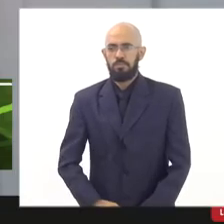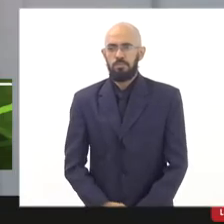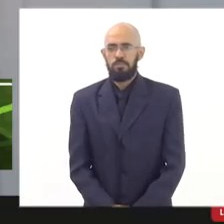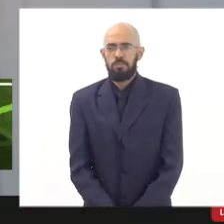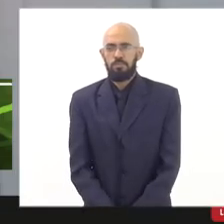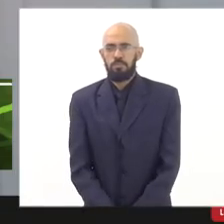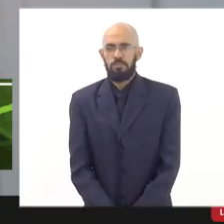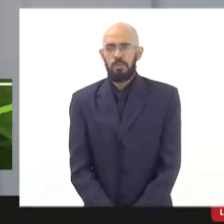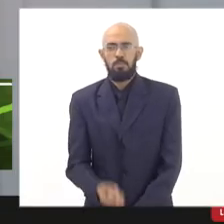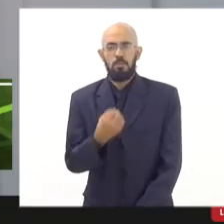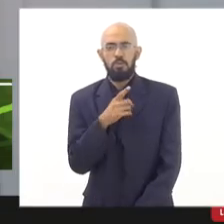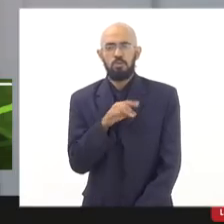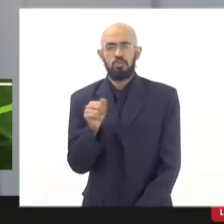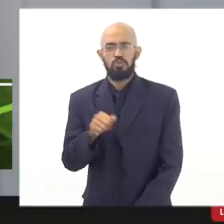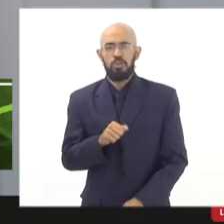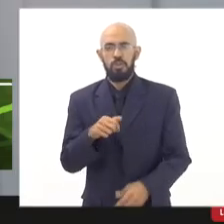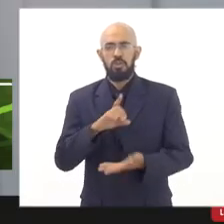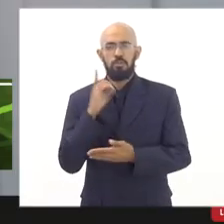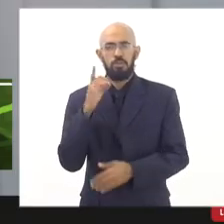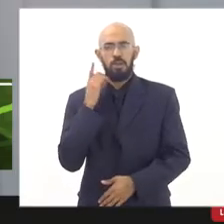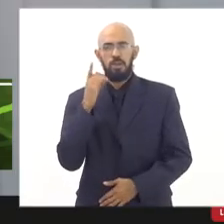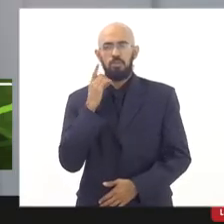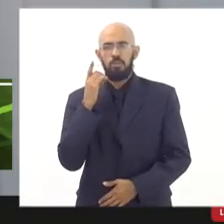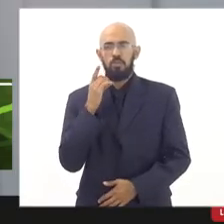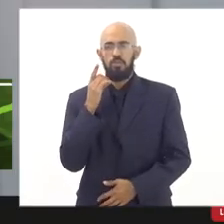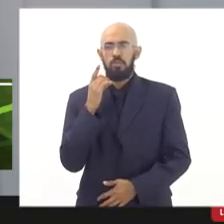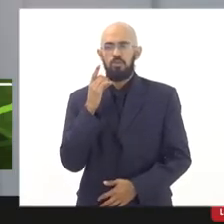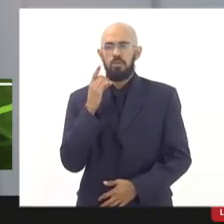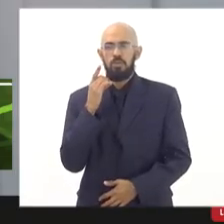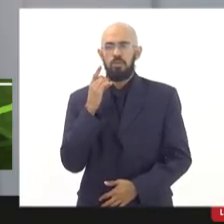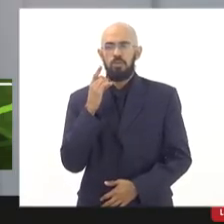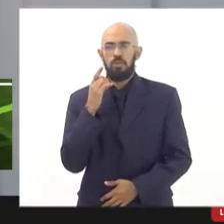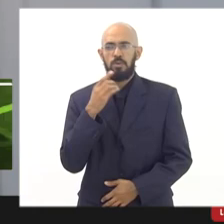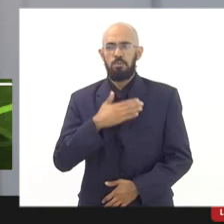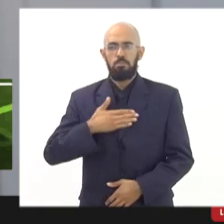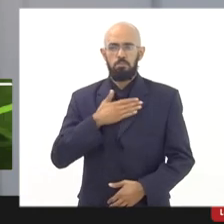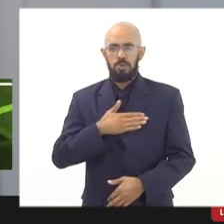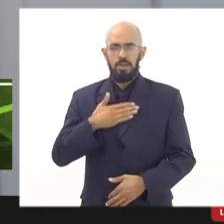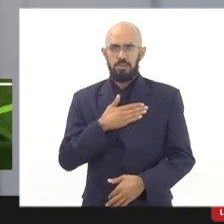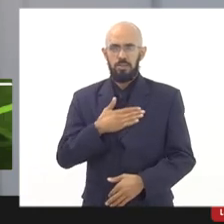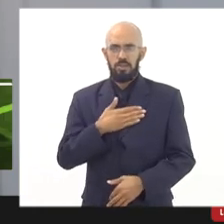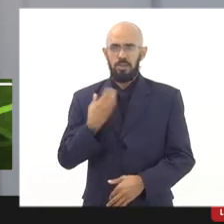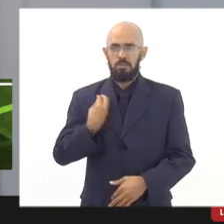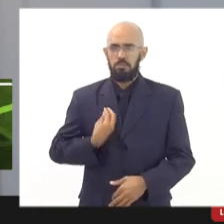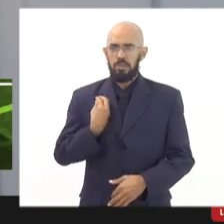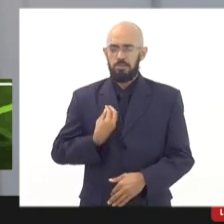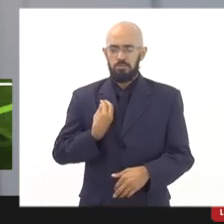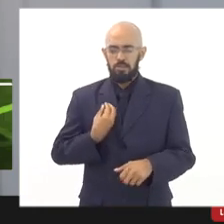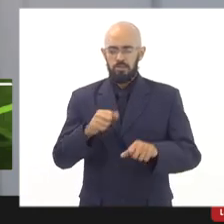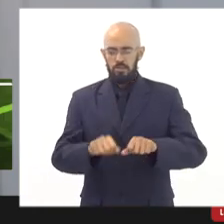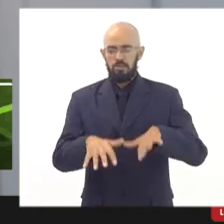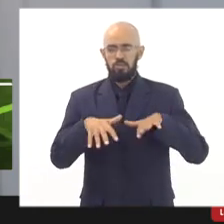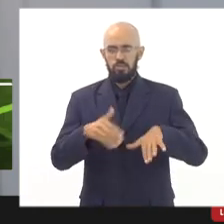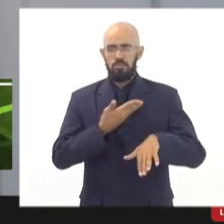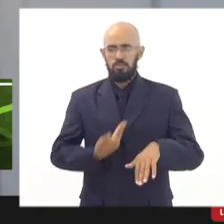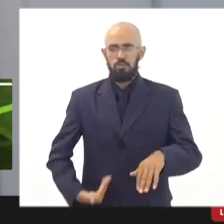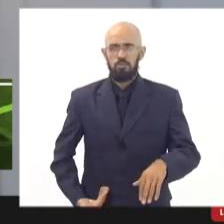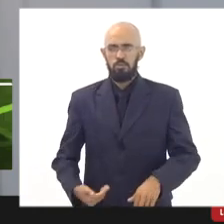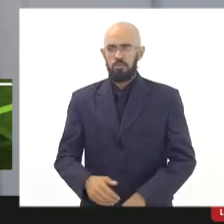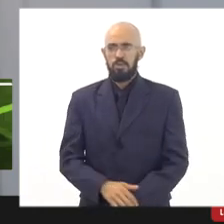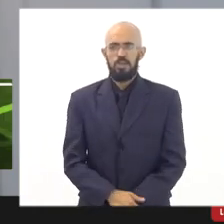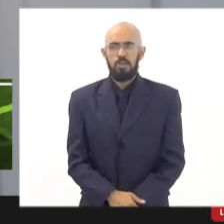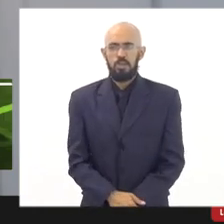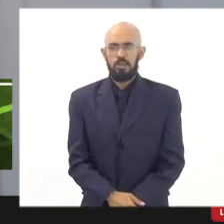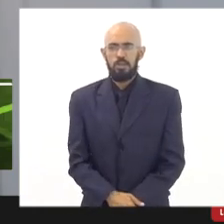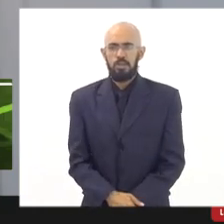Bom dia, deputado. Prazer estar participando dessa agência pública. Já